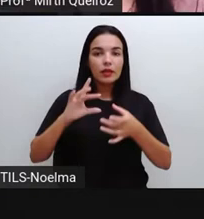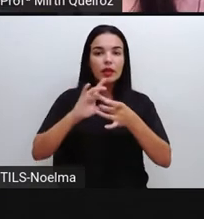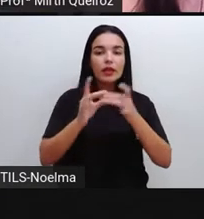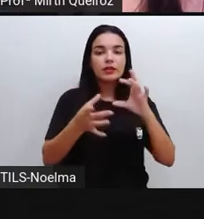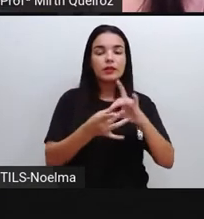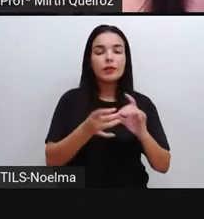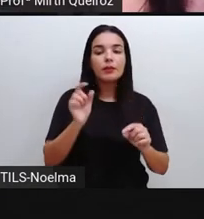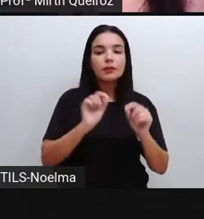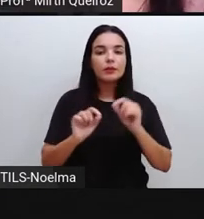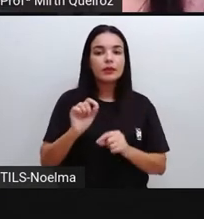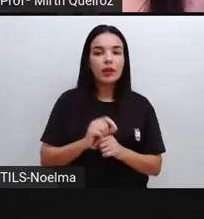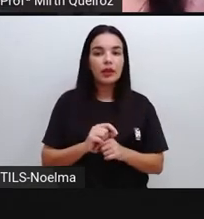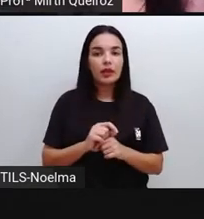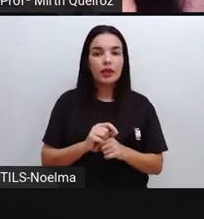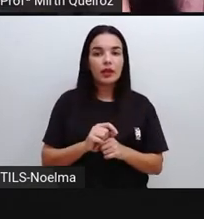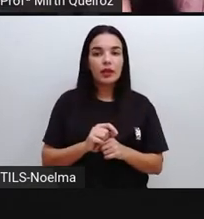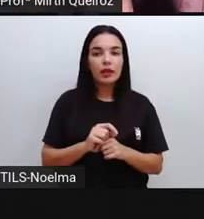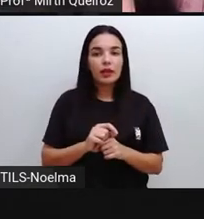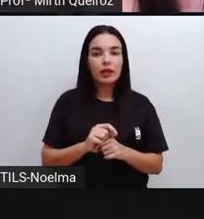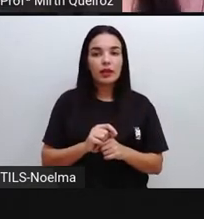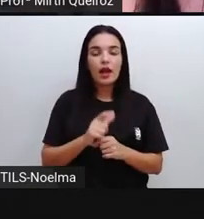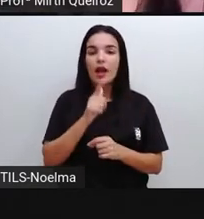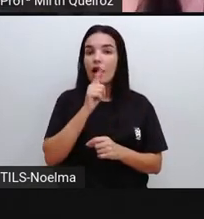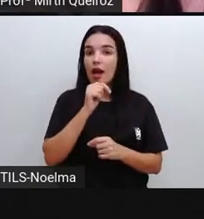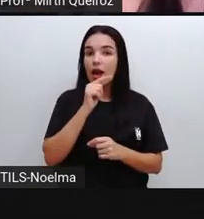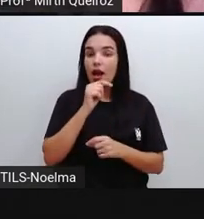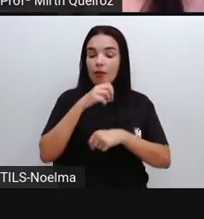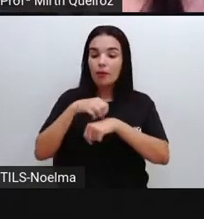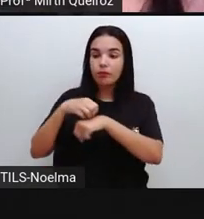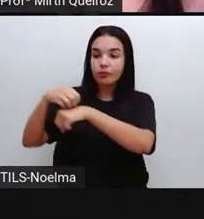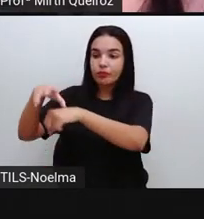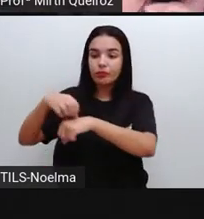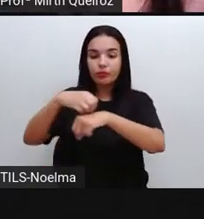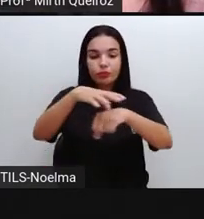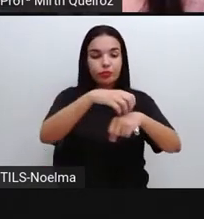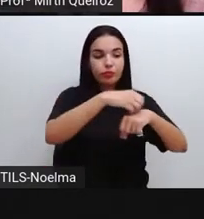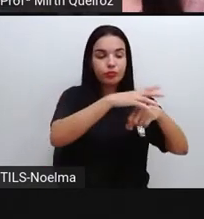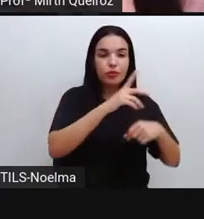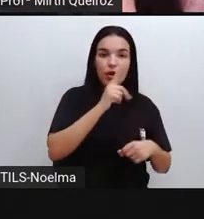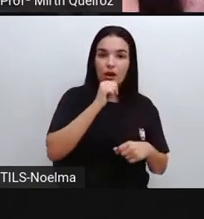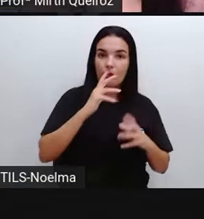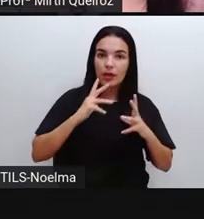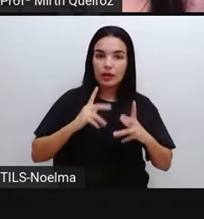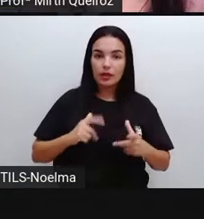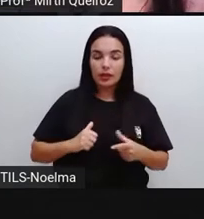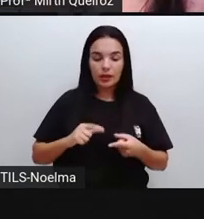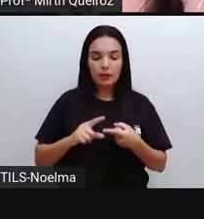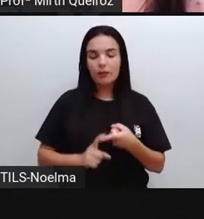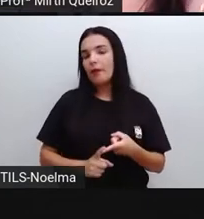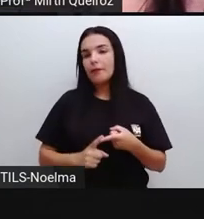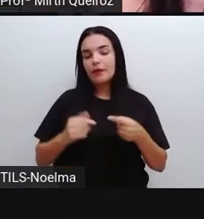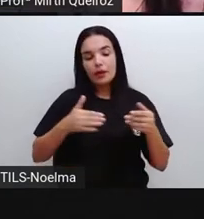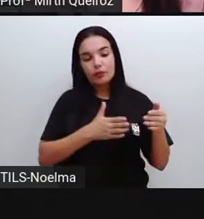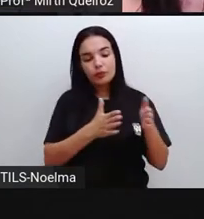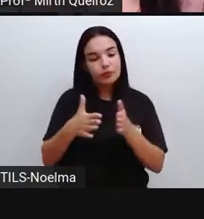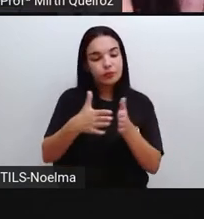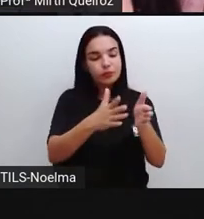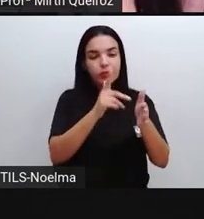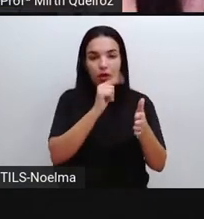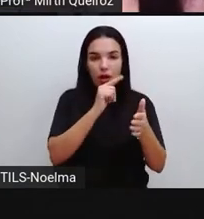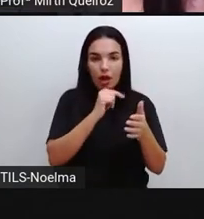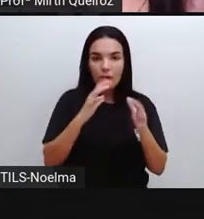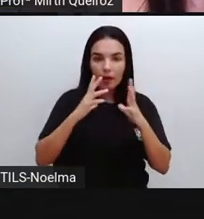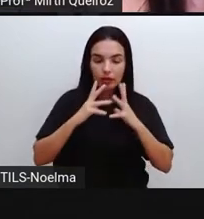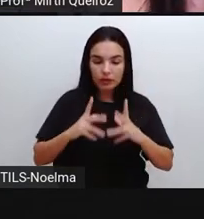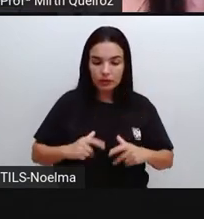com o quê? Com o abastecimento de água potável, com o manejo de água fluvial, com a coleta e